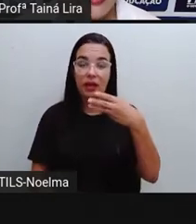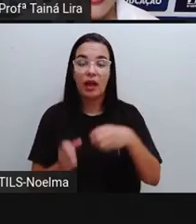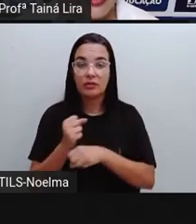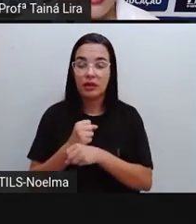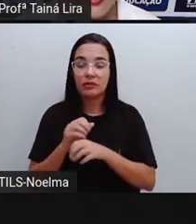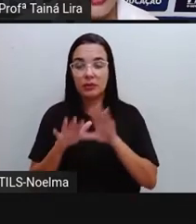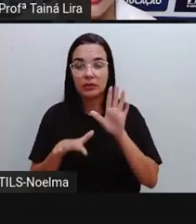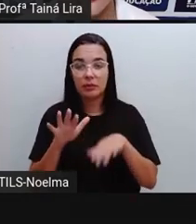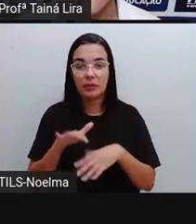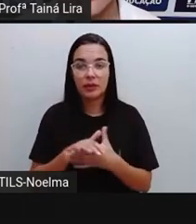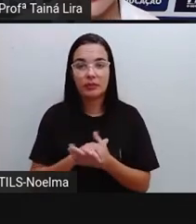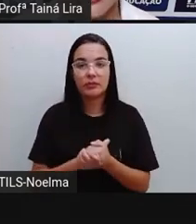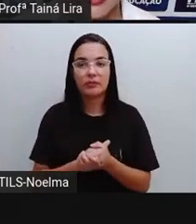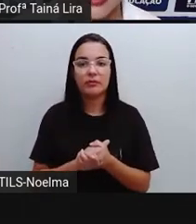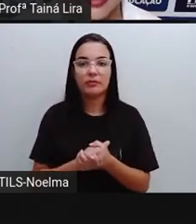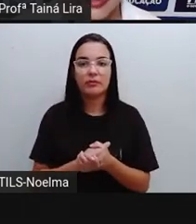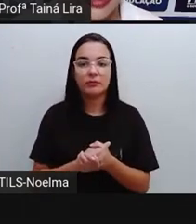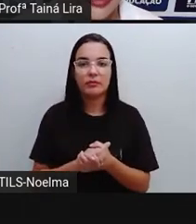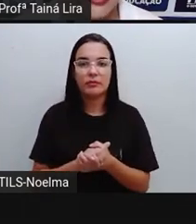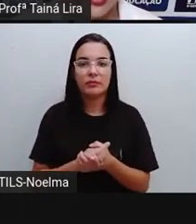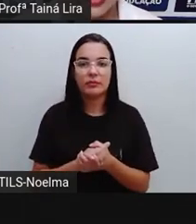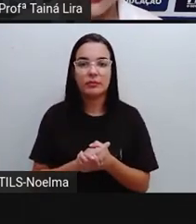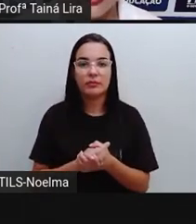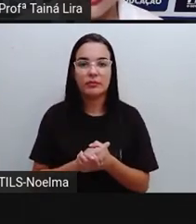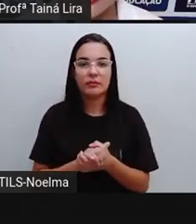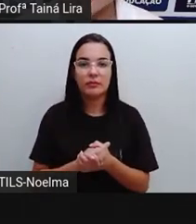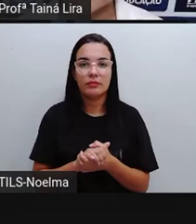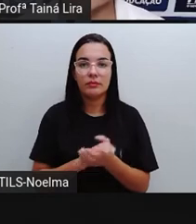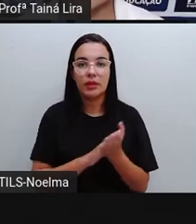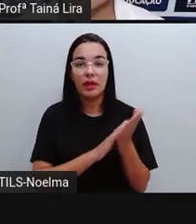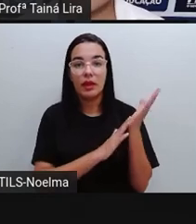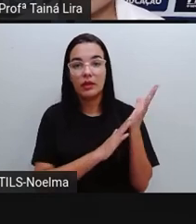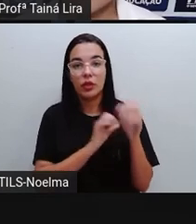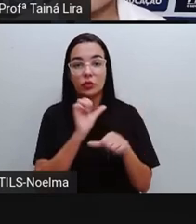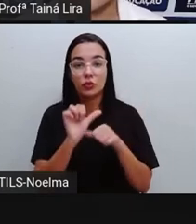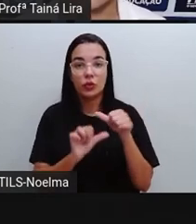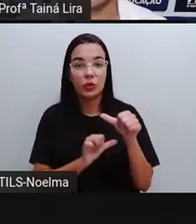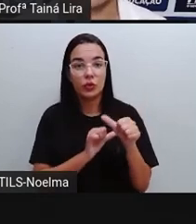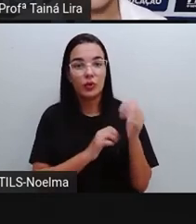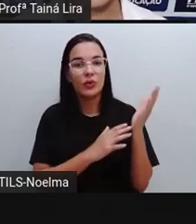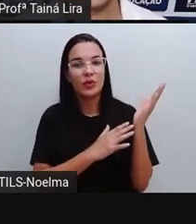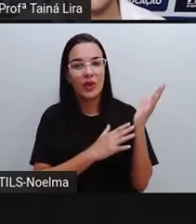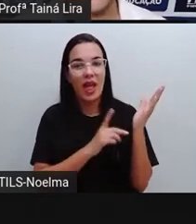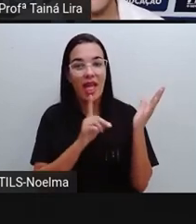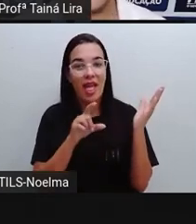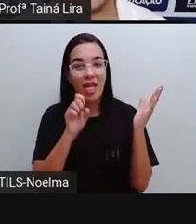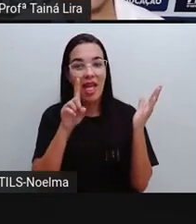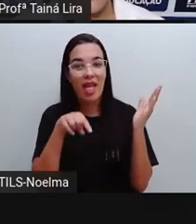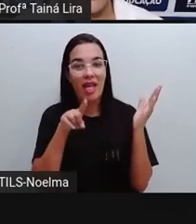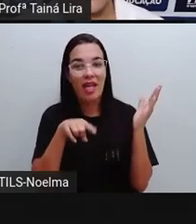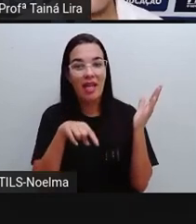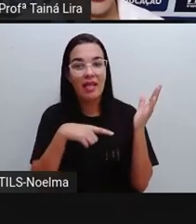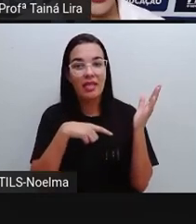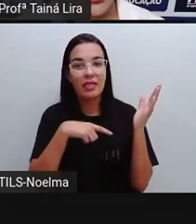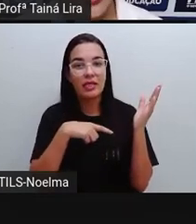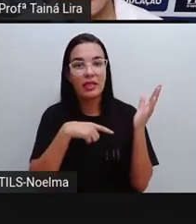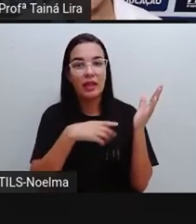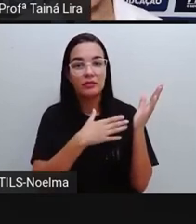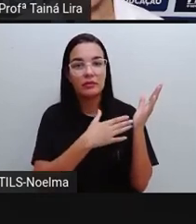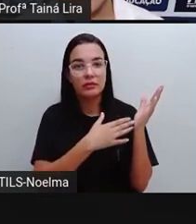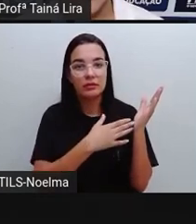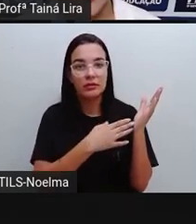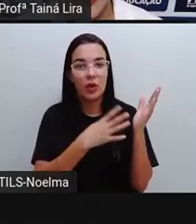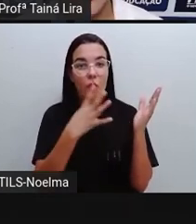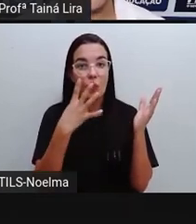Quase três anos ali na gestão. Almáquio Alves Boaventura,